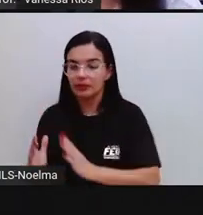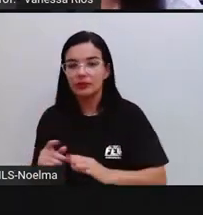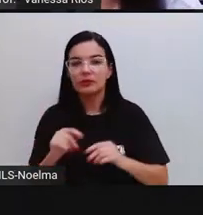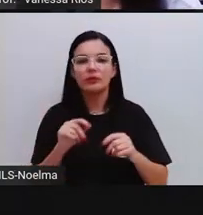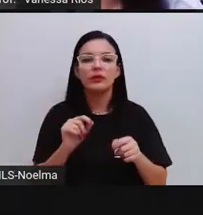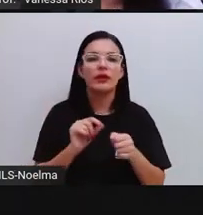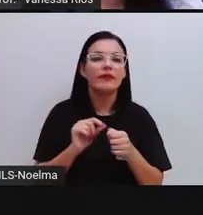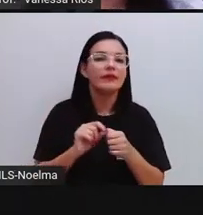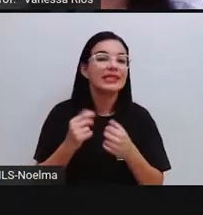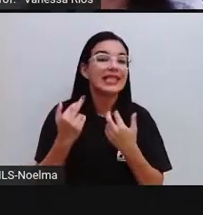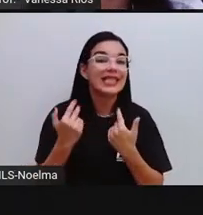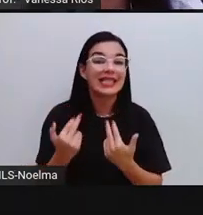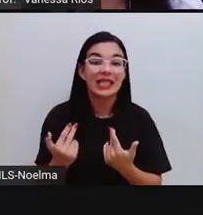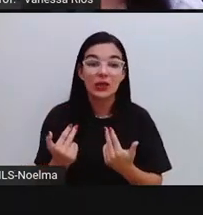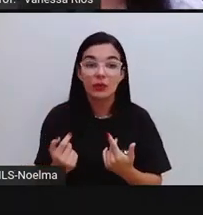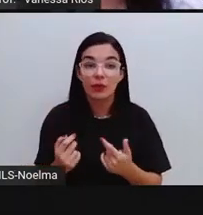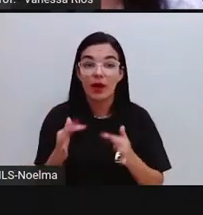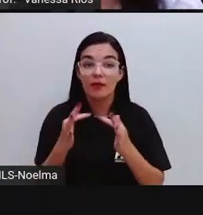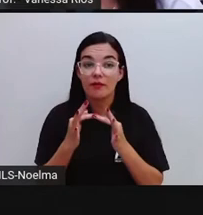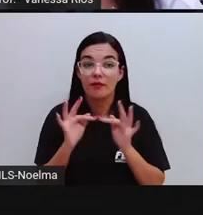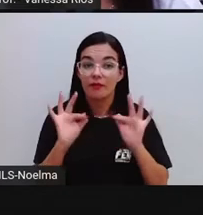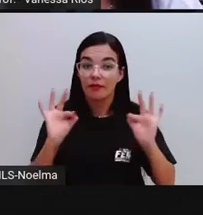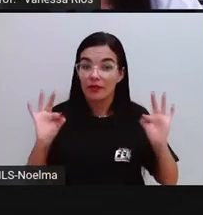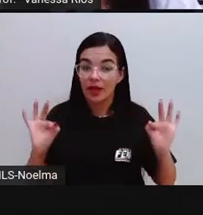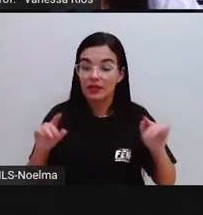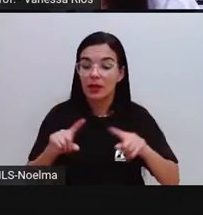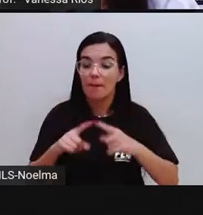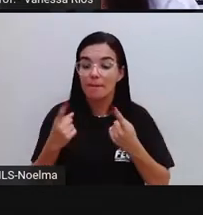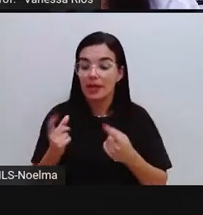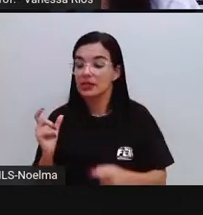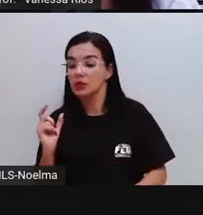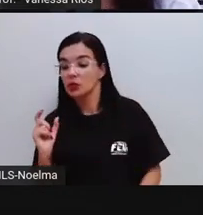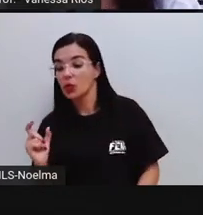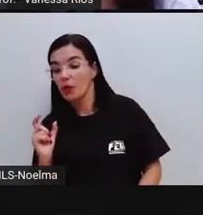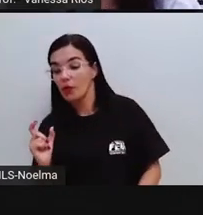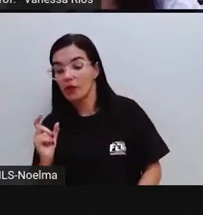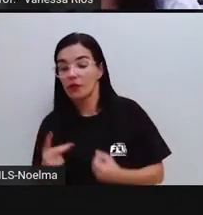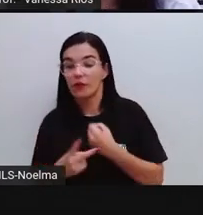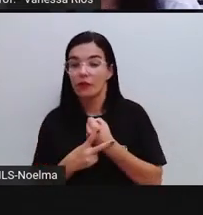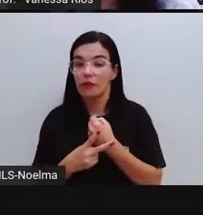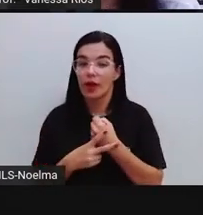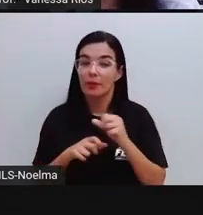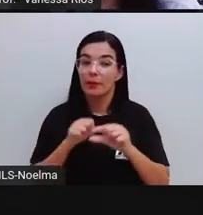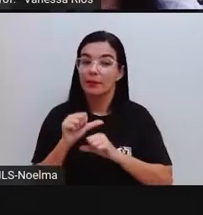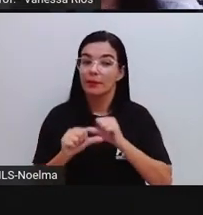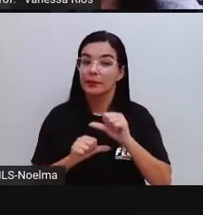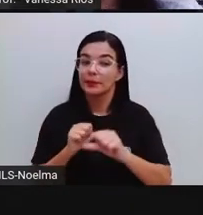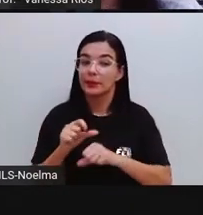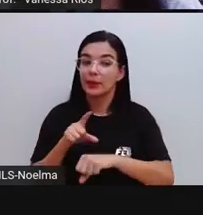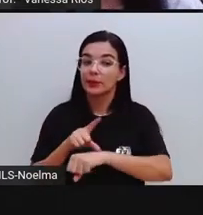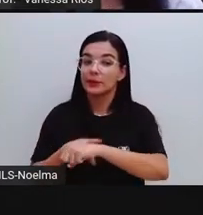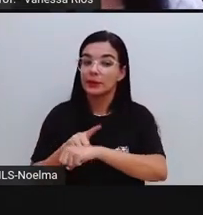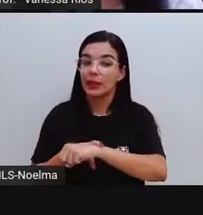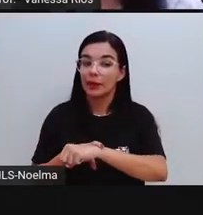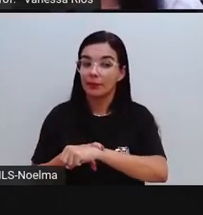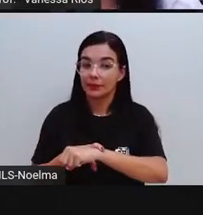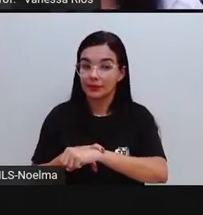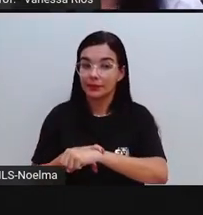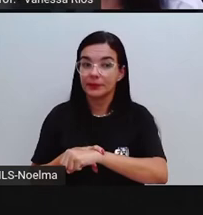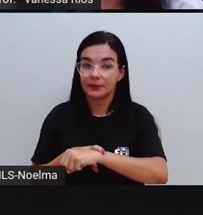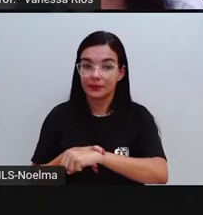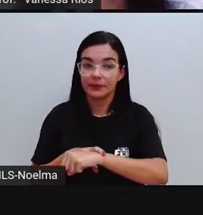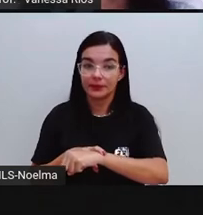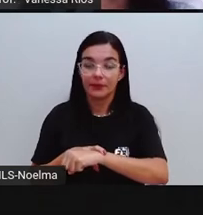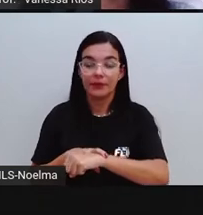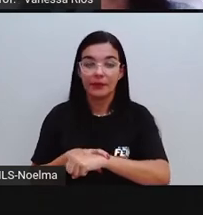retirou do texto, né? Agora a Pró colocou elas aqui, mas modificou o verbo. Colocou o verbo